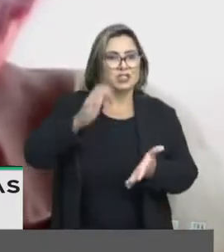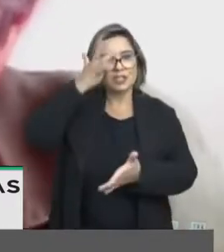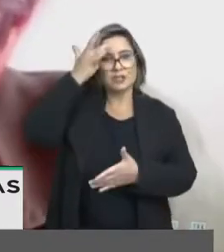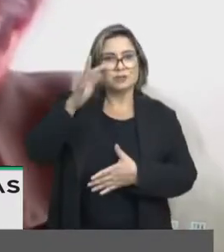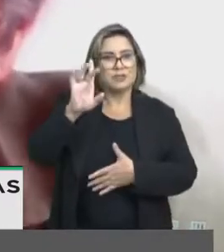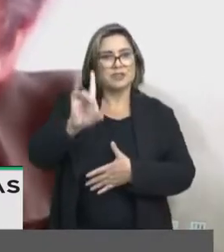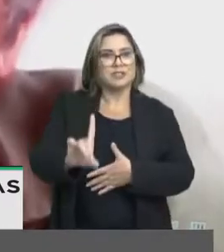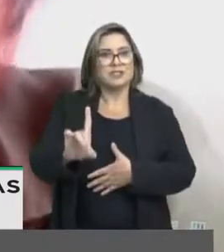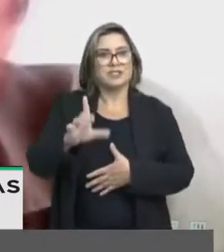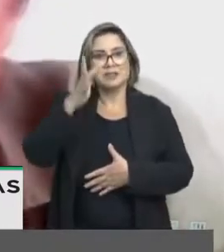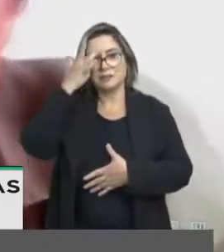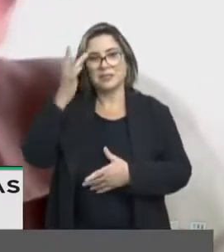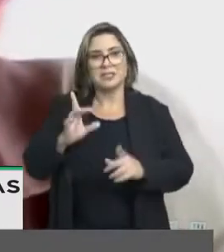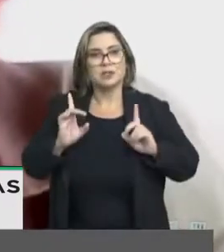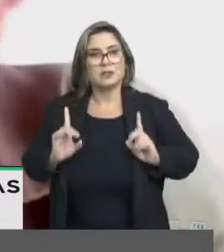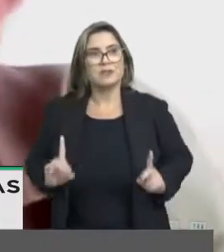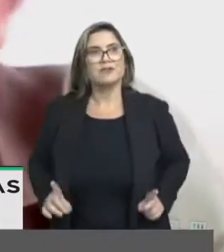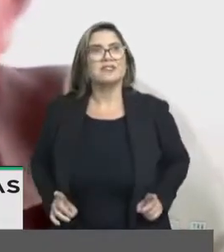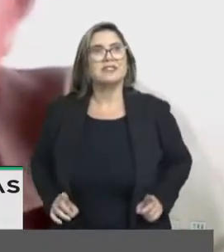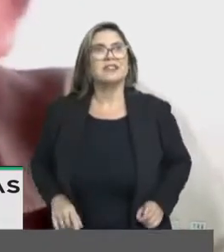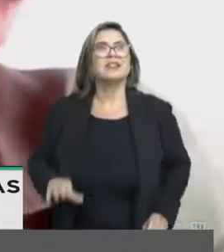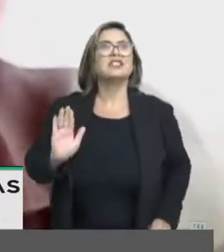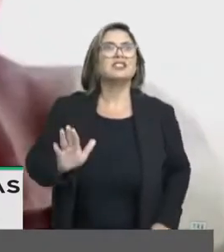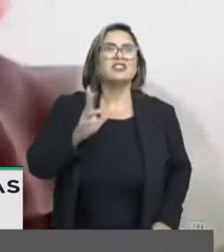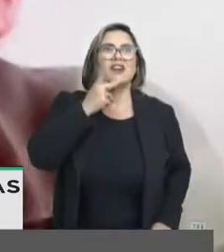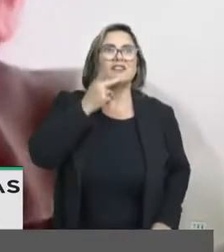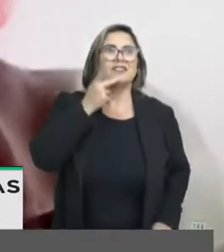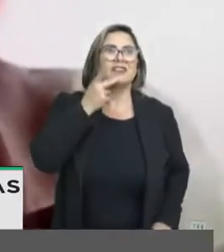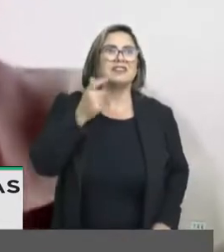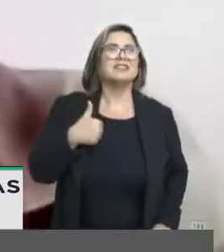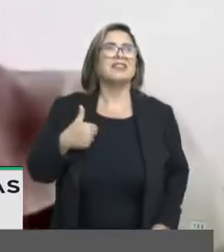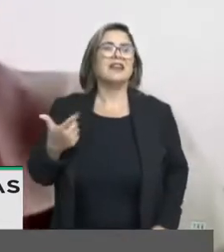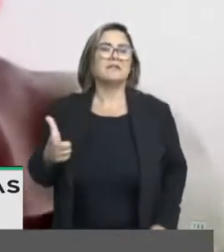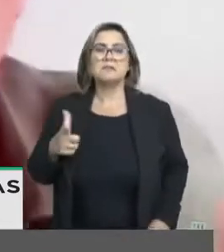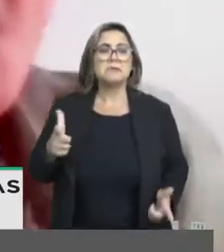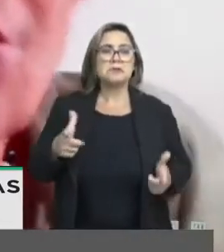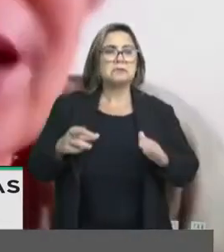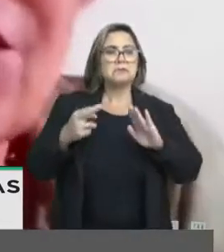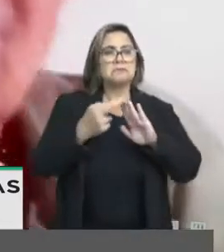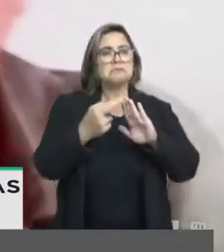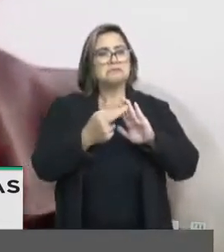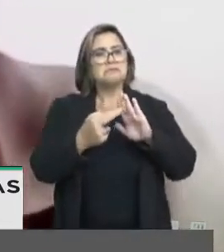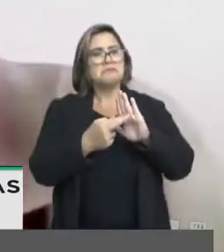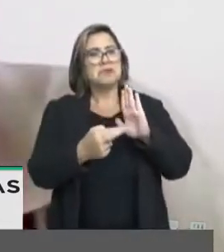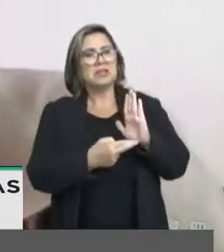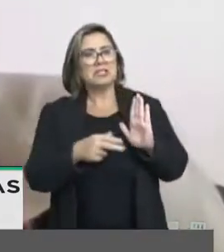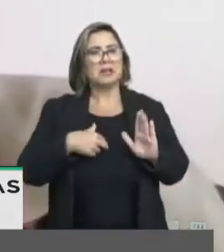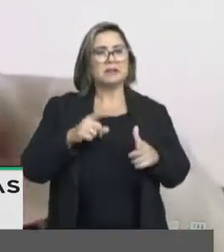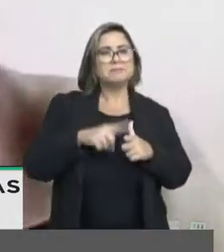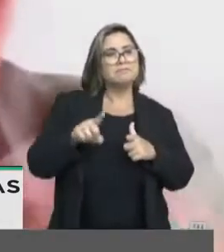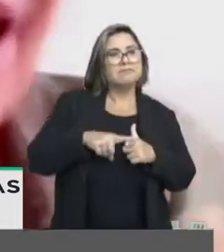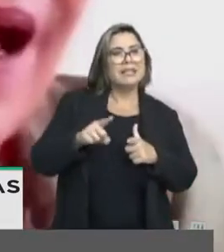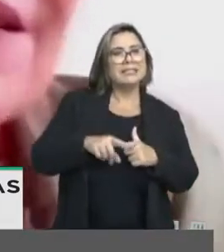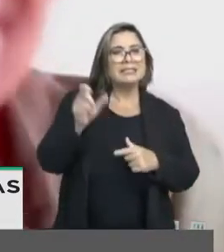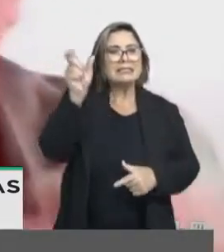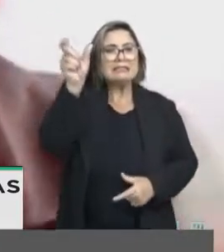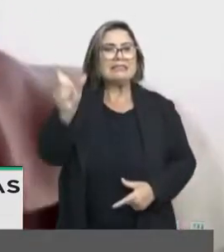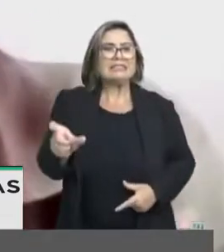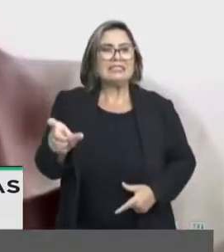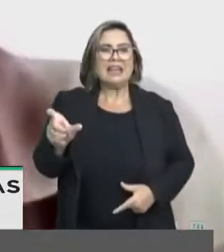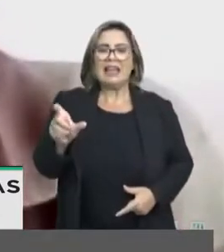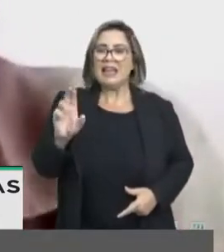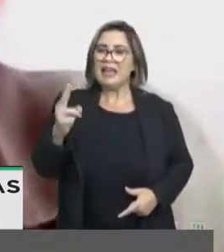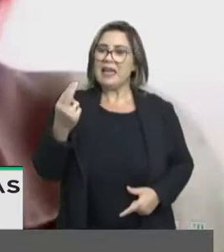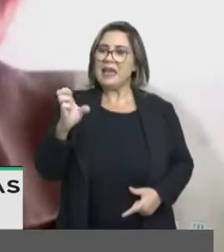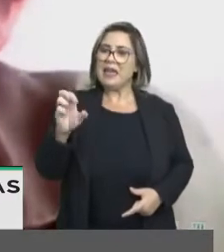Não se pode. E aqui eu escutei muitas pessoas falarem, não, mas não tem muito critério, tem pessoas com hernia de dis, tem pessoas com problemas renais e